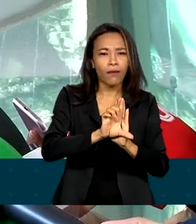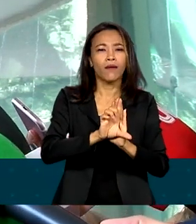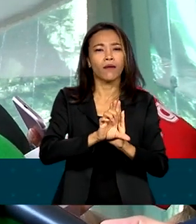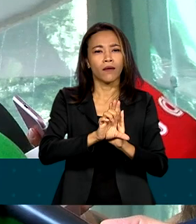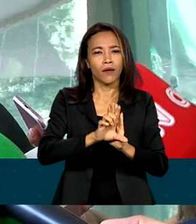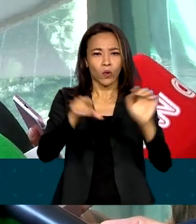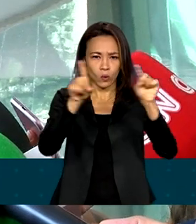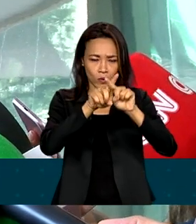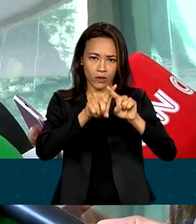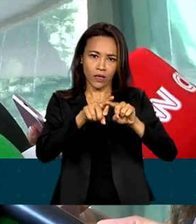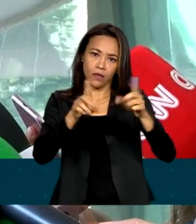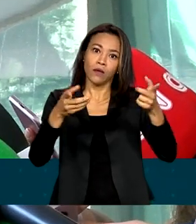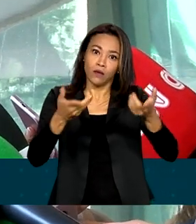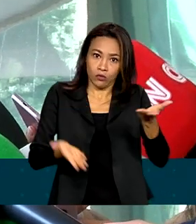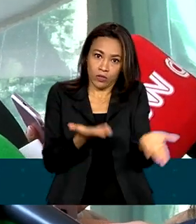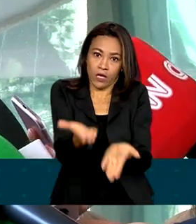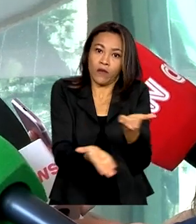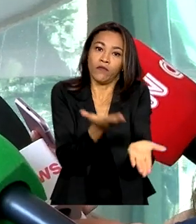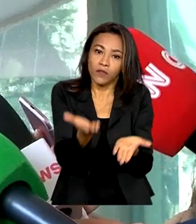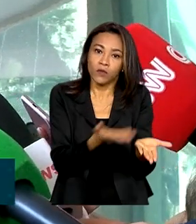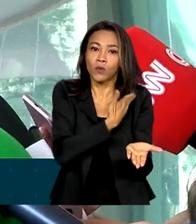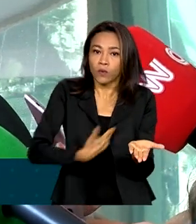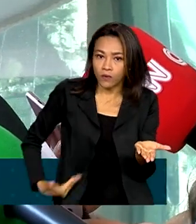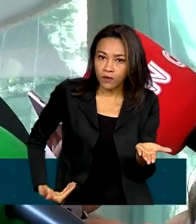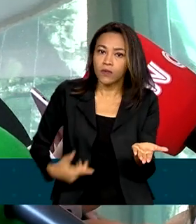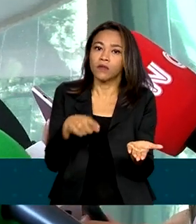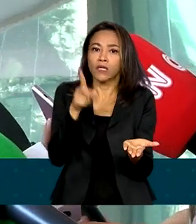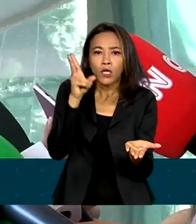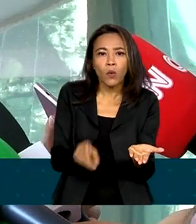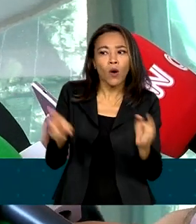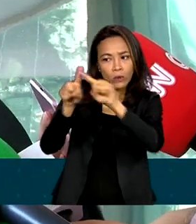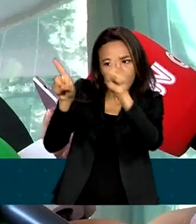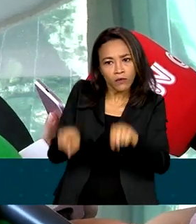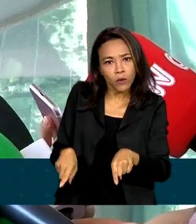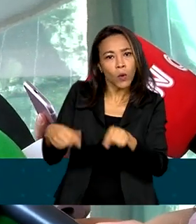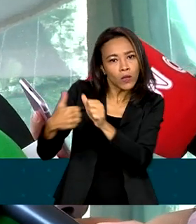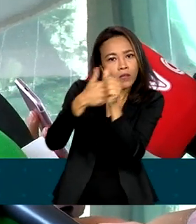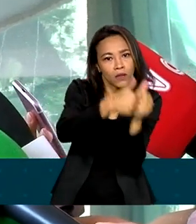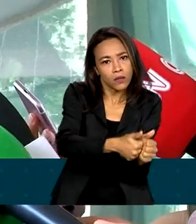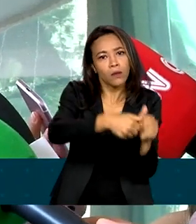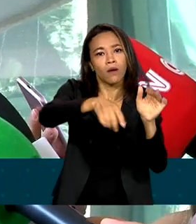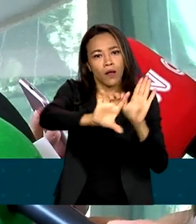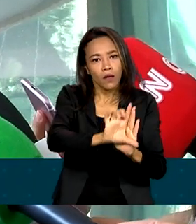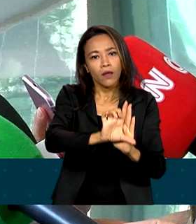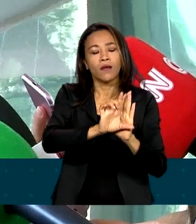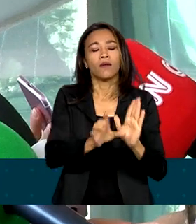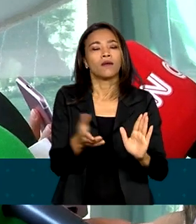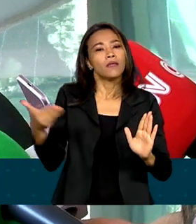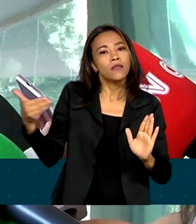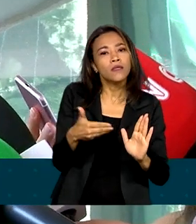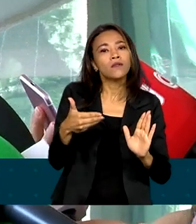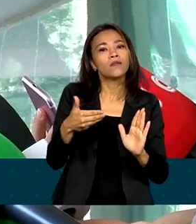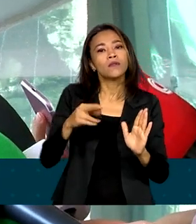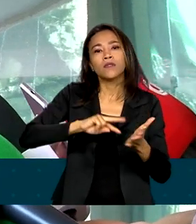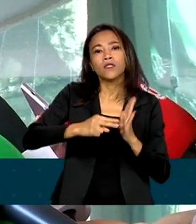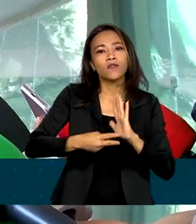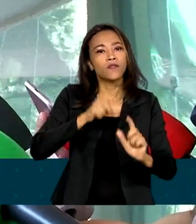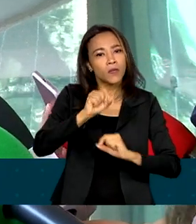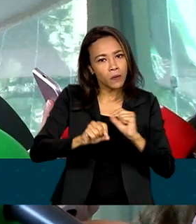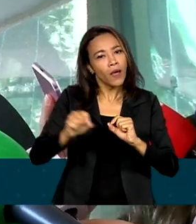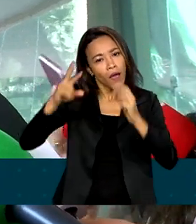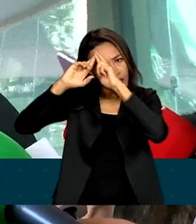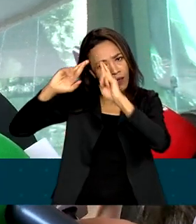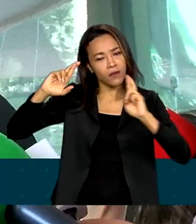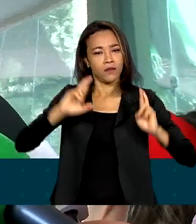da maneira correta como os servidores procederam, é a maneira de você honrar o cargo